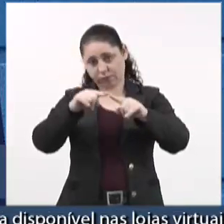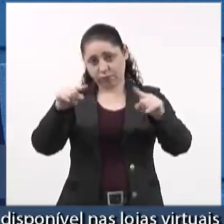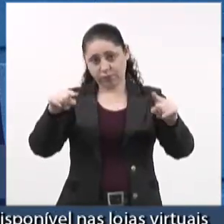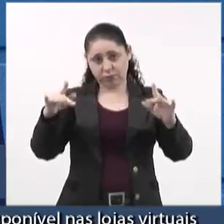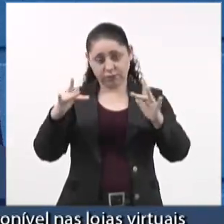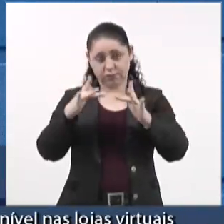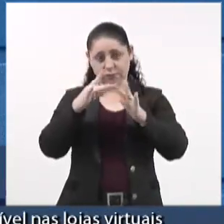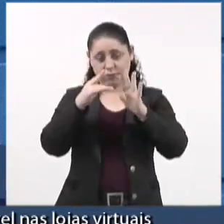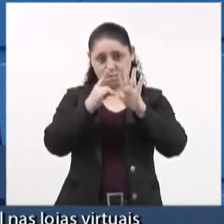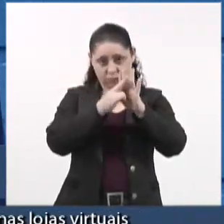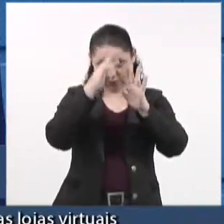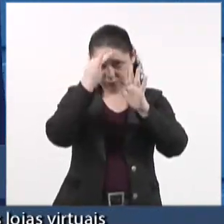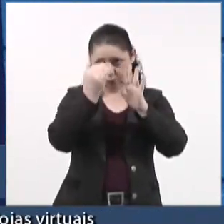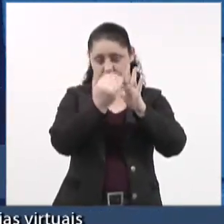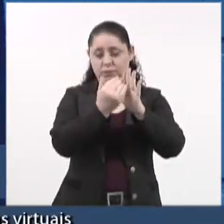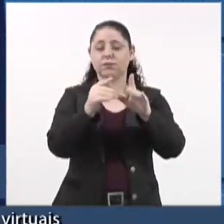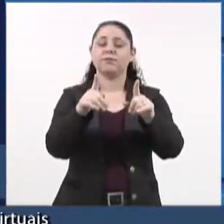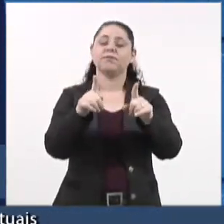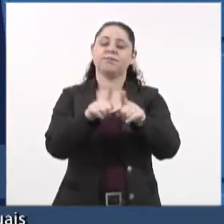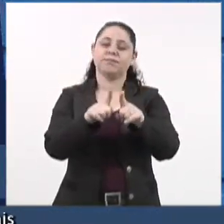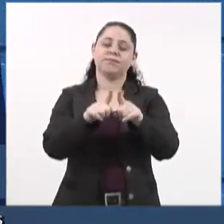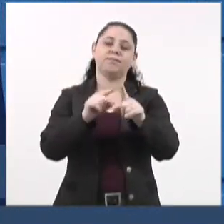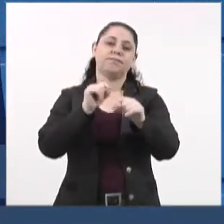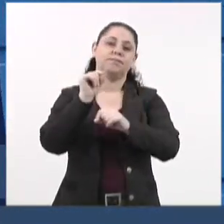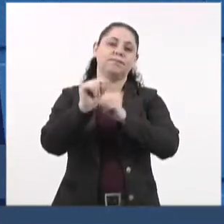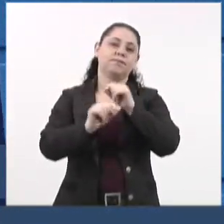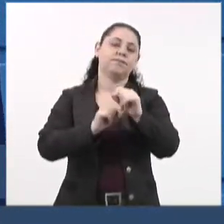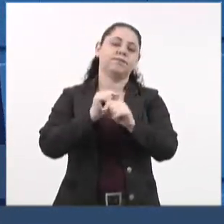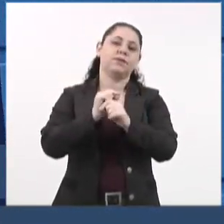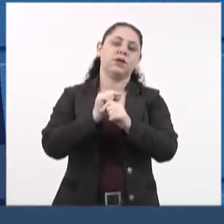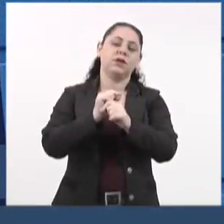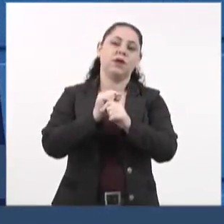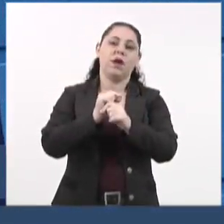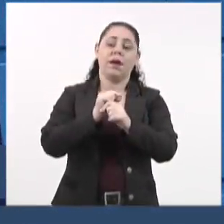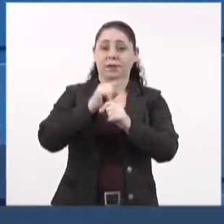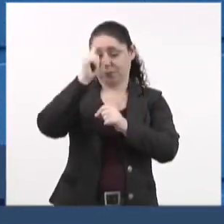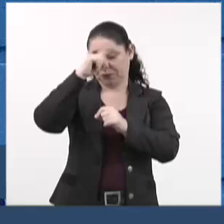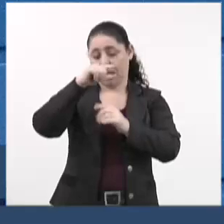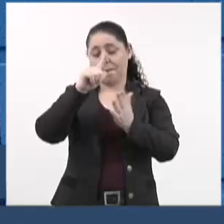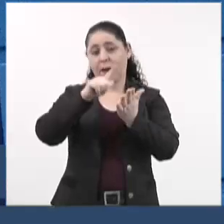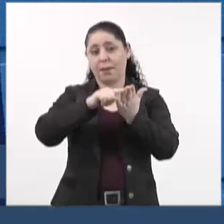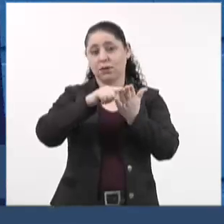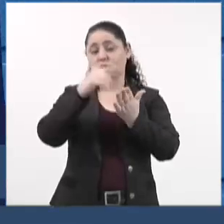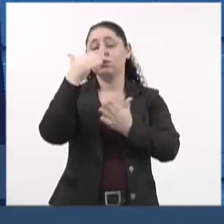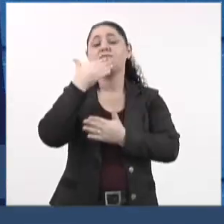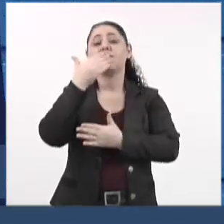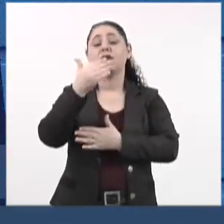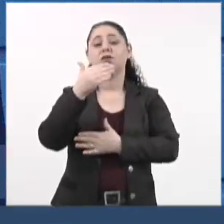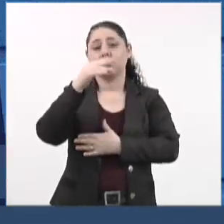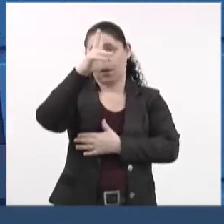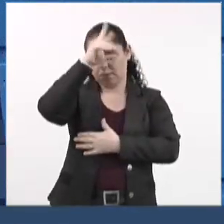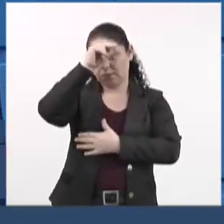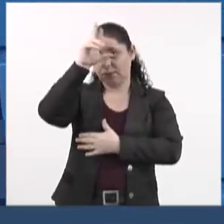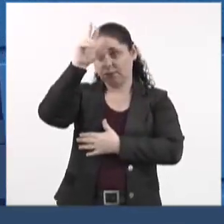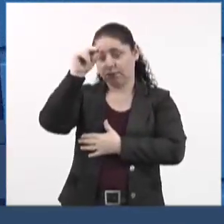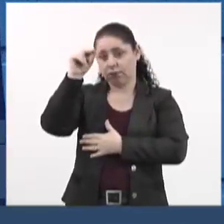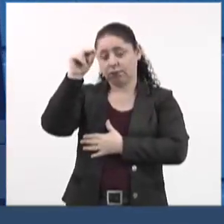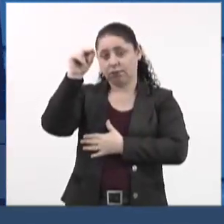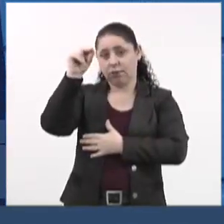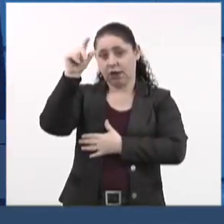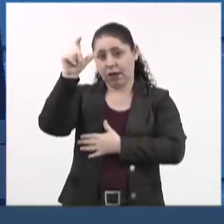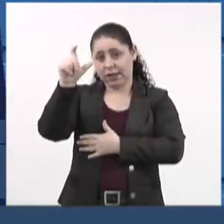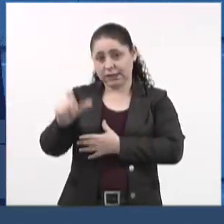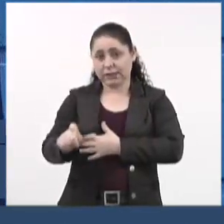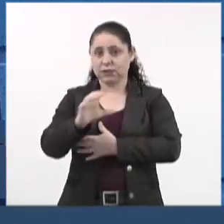exposições sedimentais, após ouvir do coleno plenário, que seja enviado expediente desse poder à Excelentíssima Sra. Adriane Barbosa Nogueira Lopes,